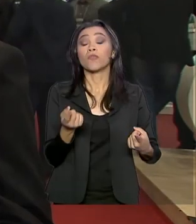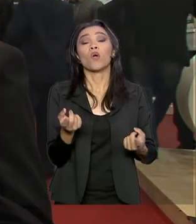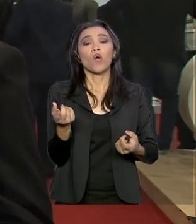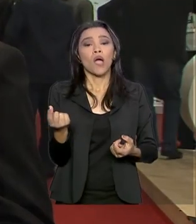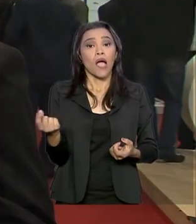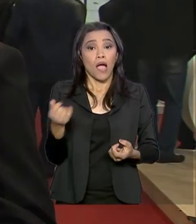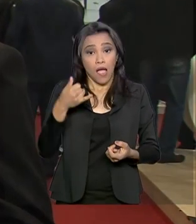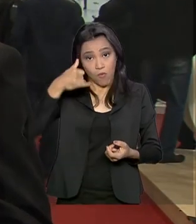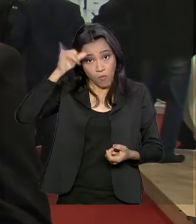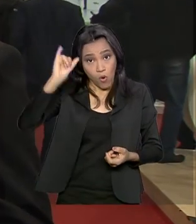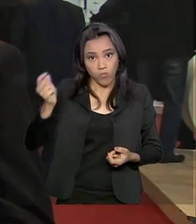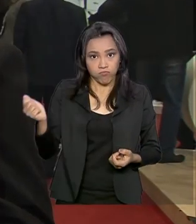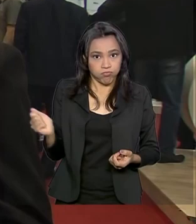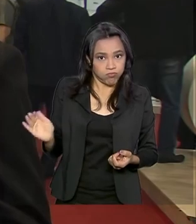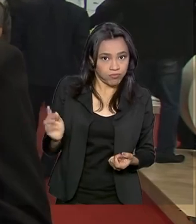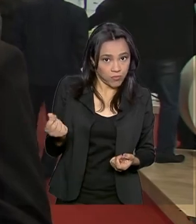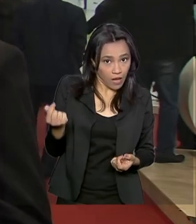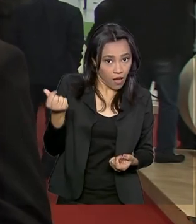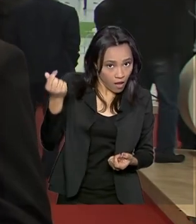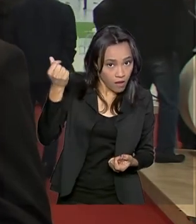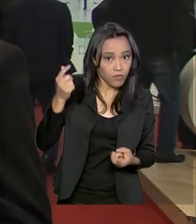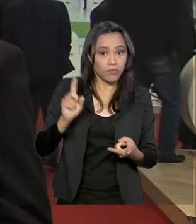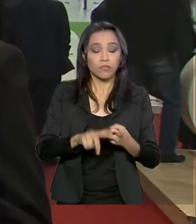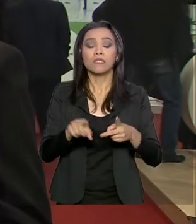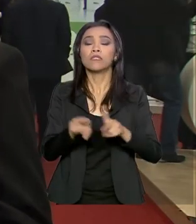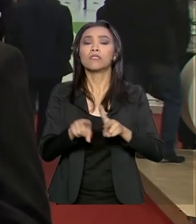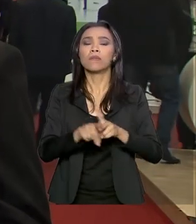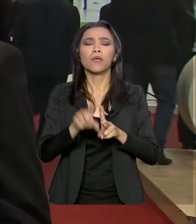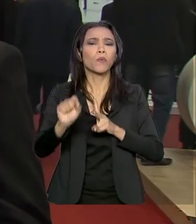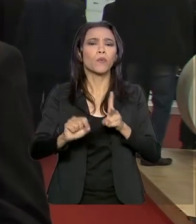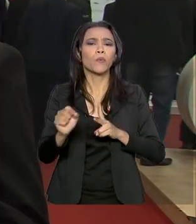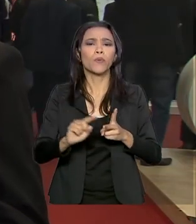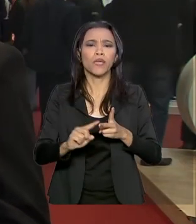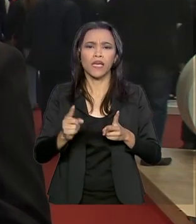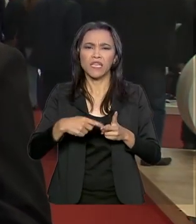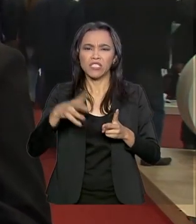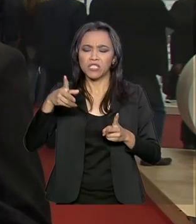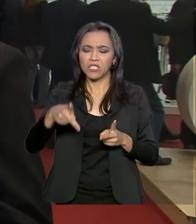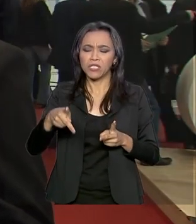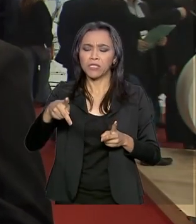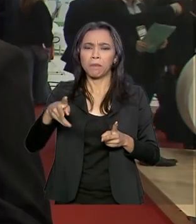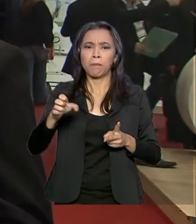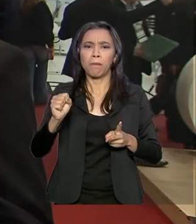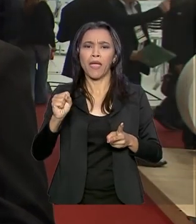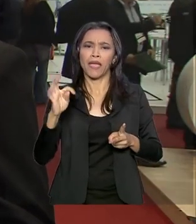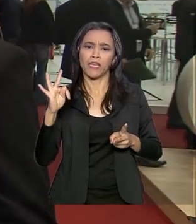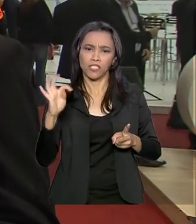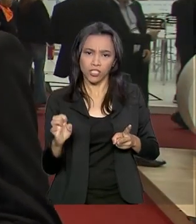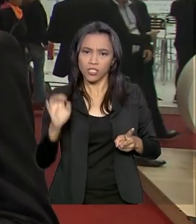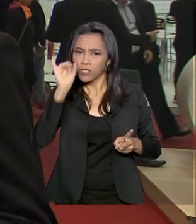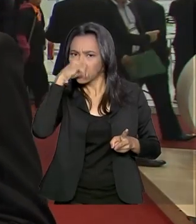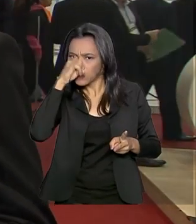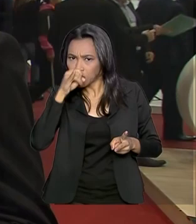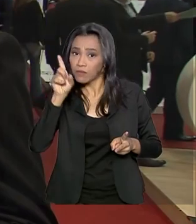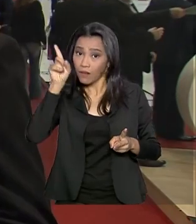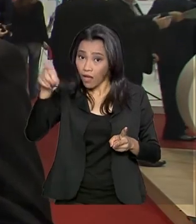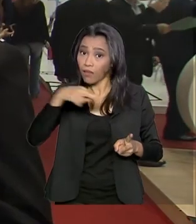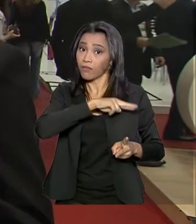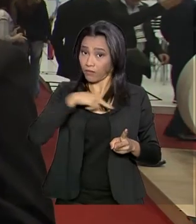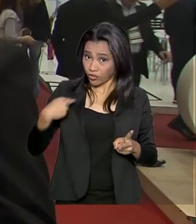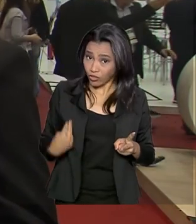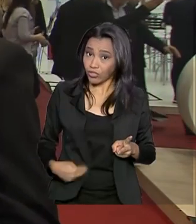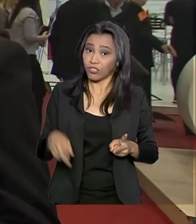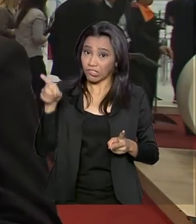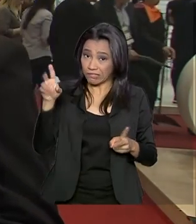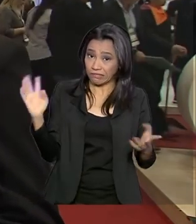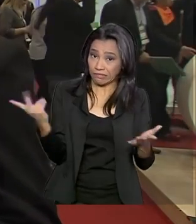bovina no cenário internacional e o aumento da incidência de peste suína africana nos rebanhos da China. Por